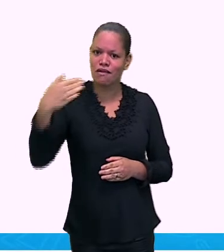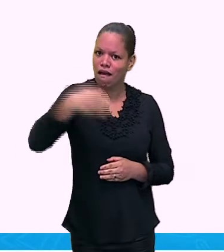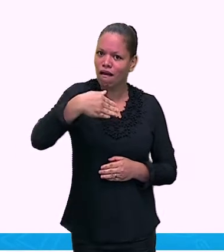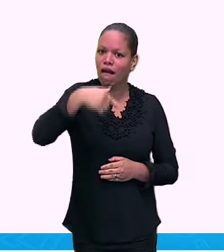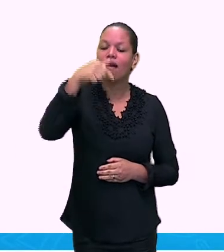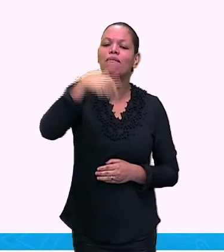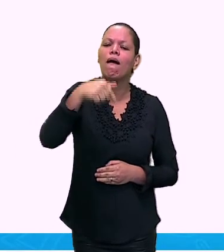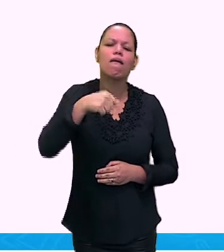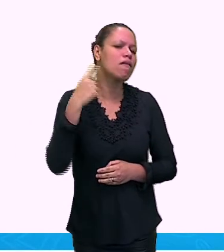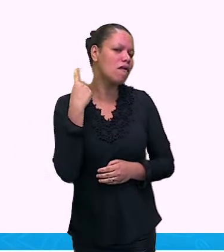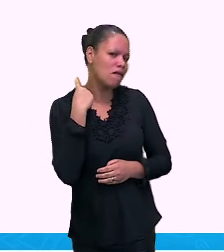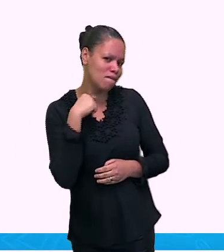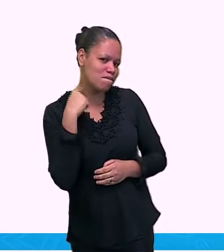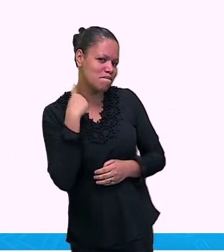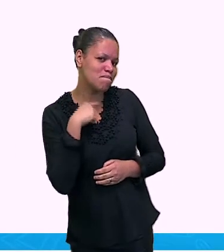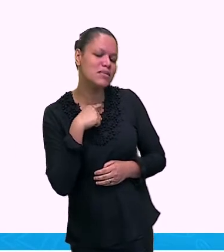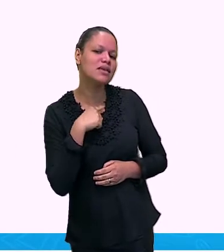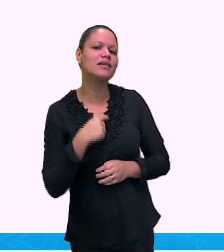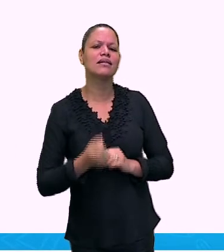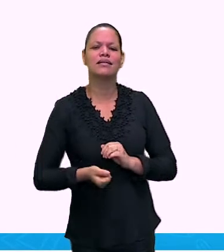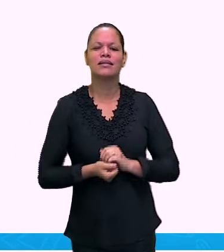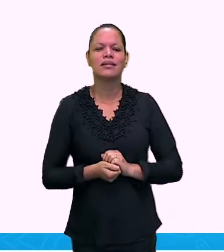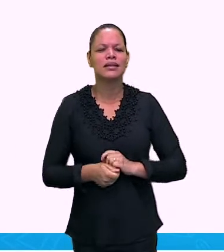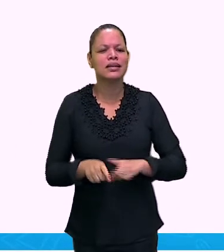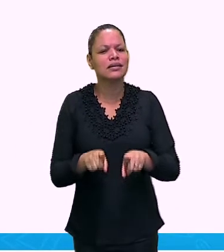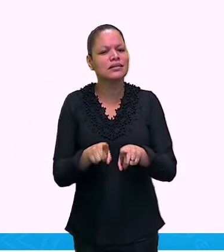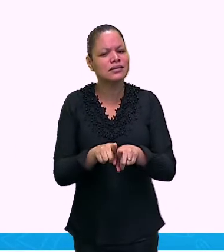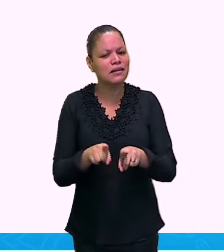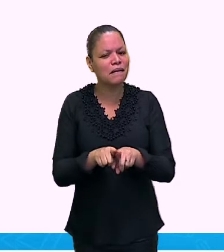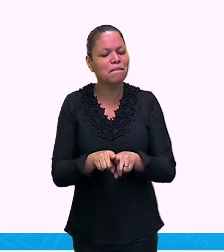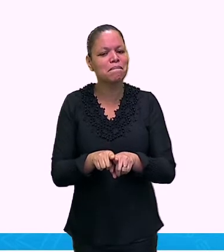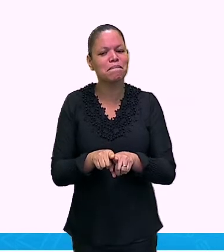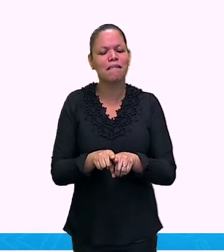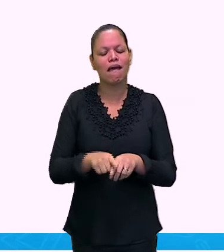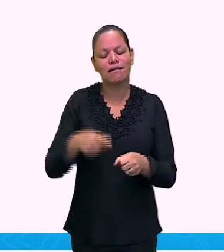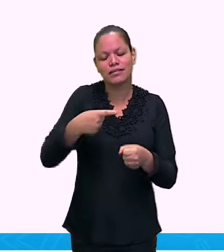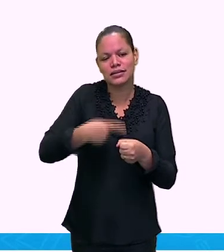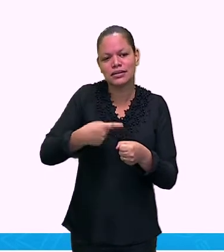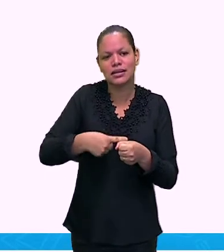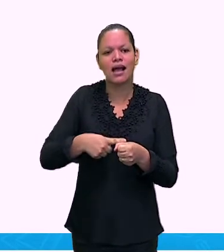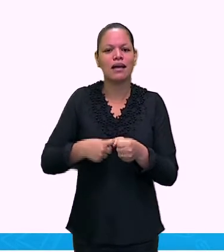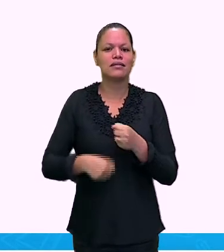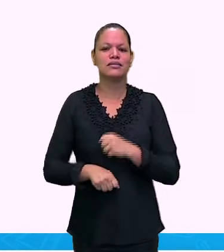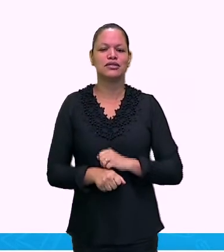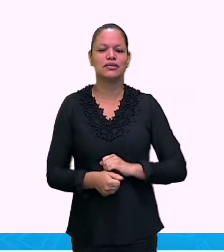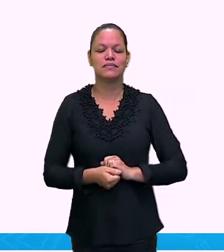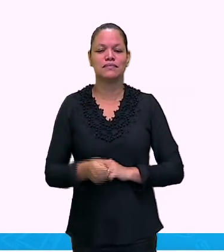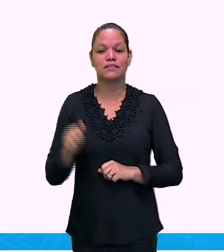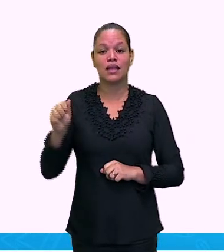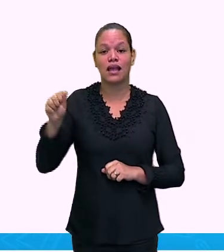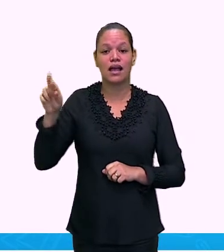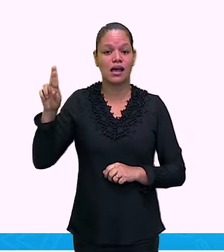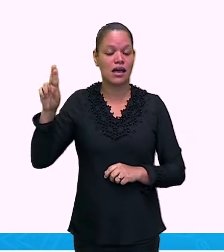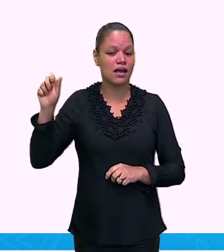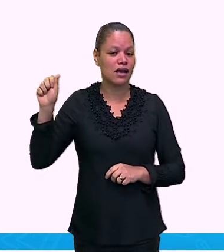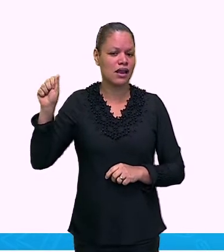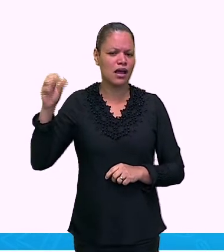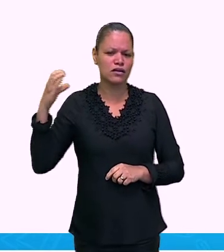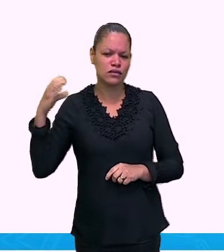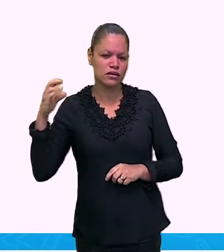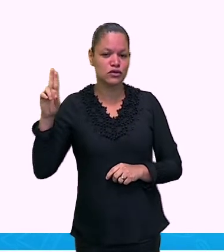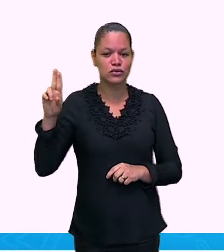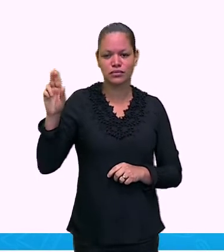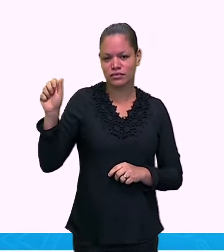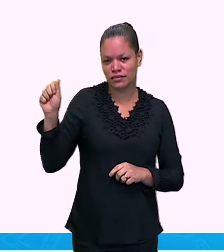hoje a gente já tem aqui no Vale do Jequitinhonha, na cidade de Araçuaí, essa etnina. Aranã. Está